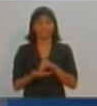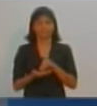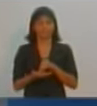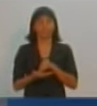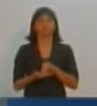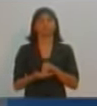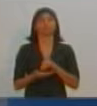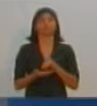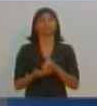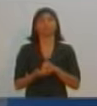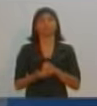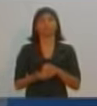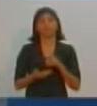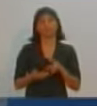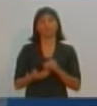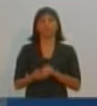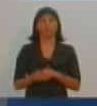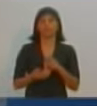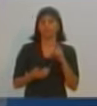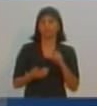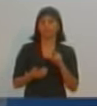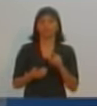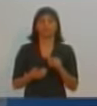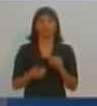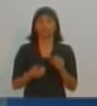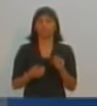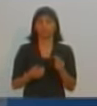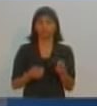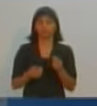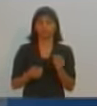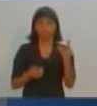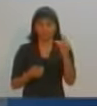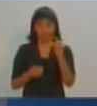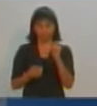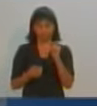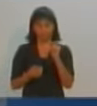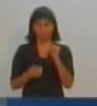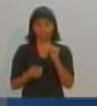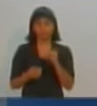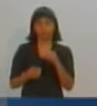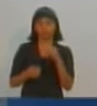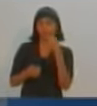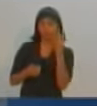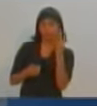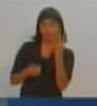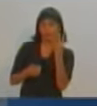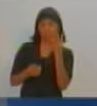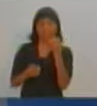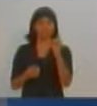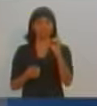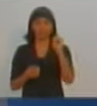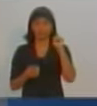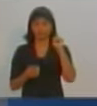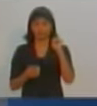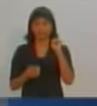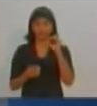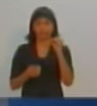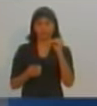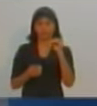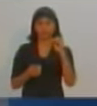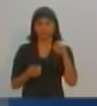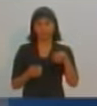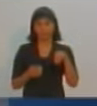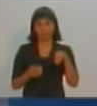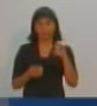jurídicos e da tecnologia. Irei economizar, no mínimo, R$ 480 mil e vou licitar empresas de